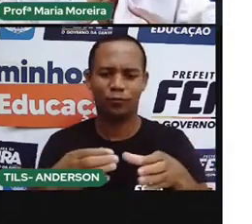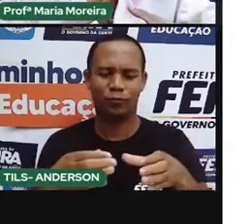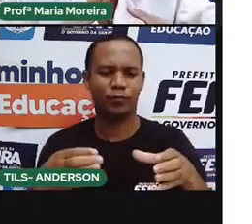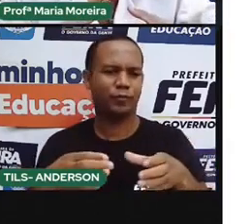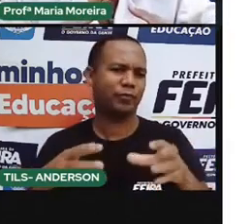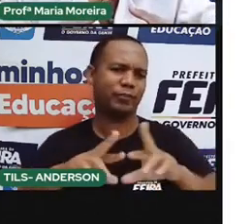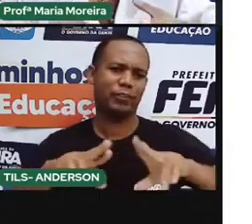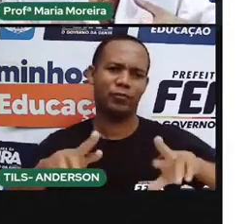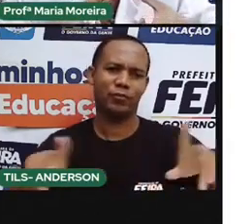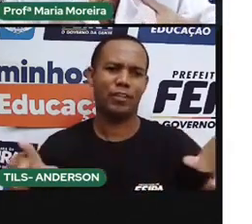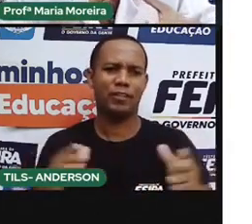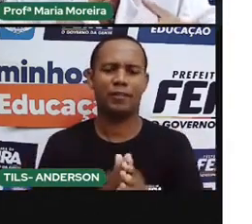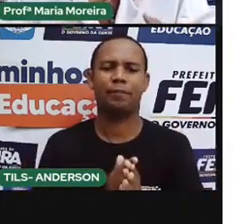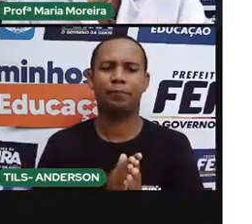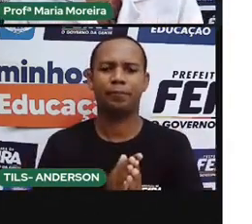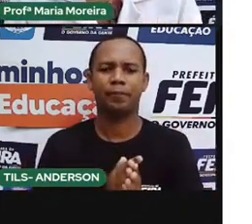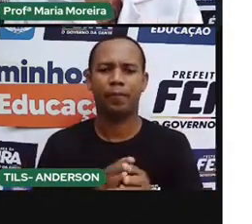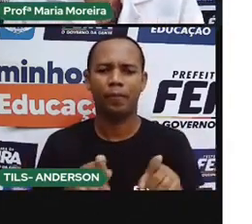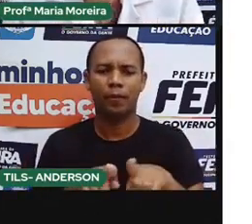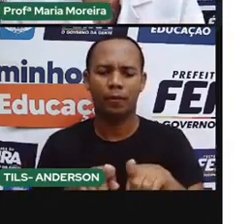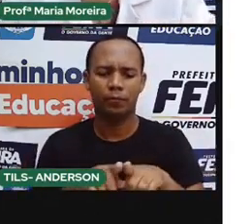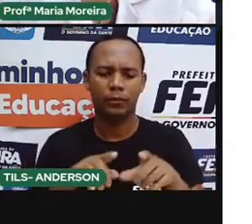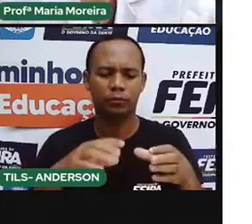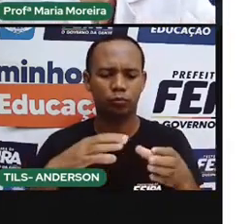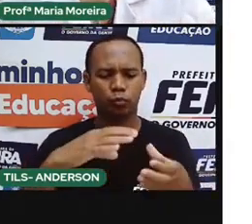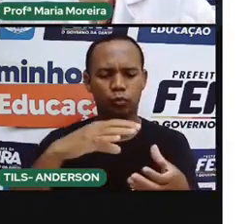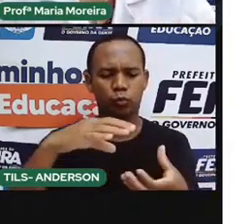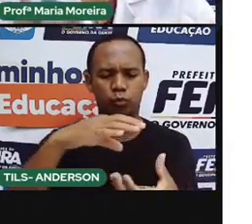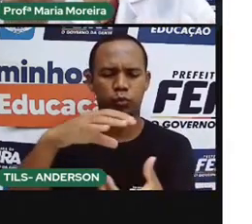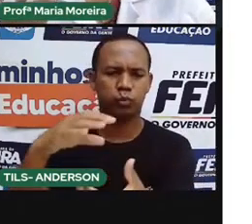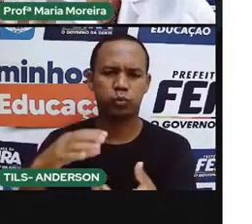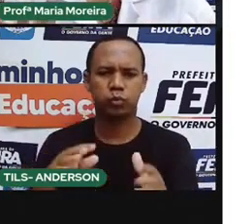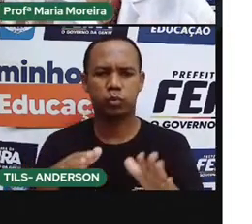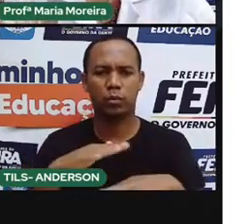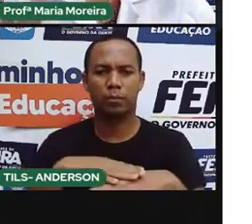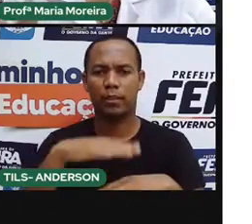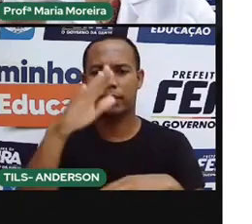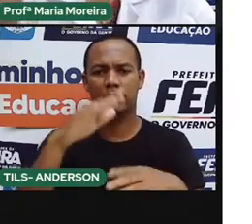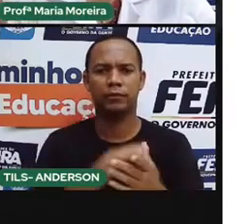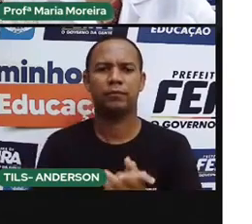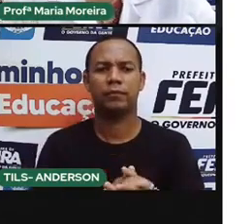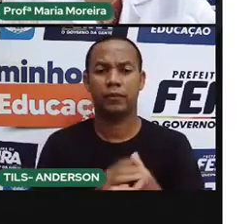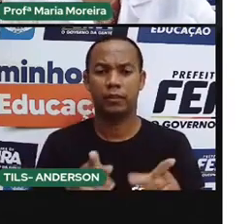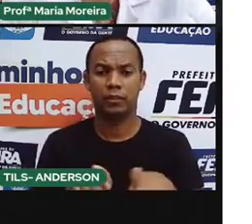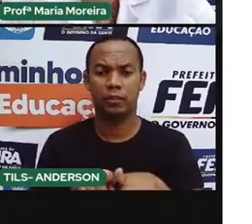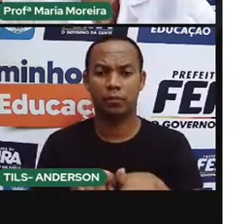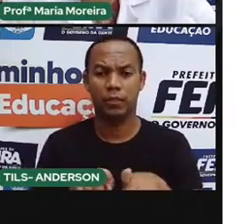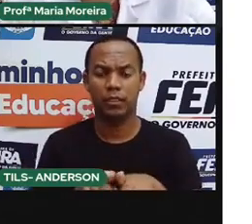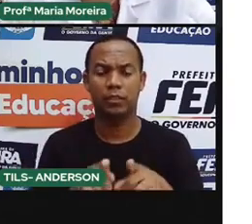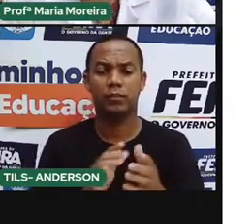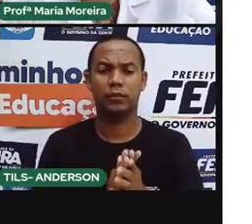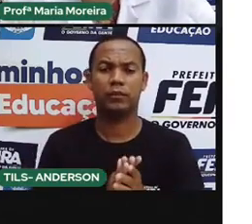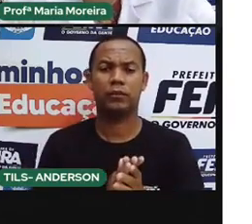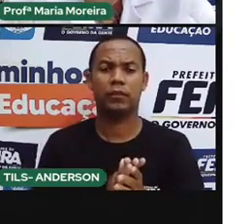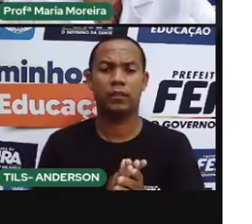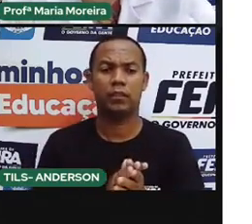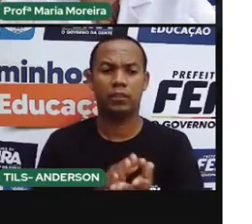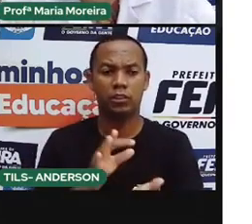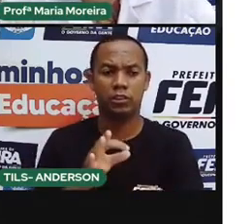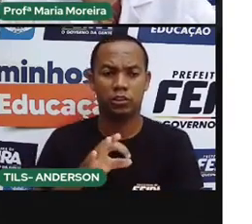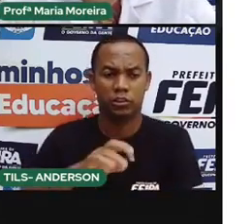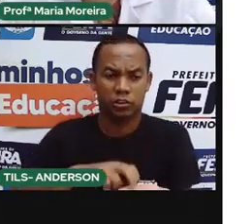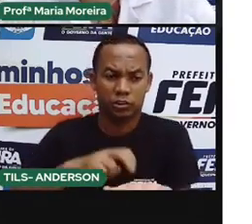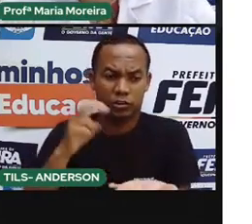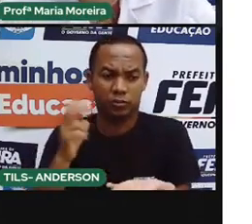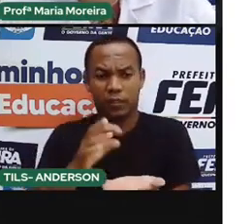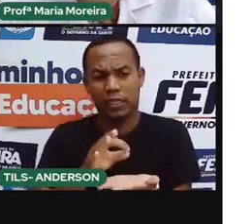tem uma circunferência maior. E essa é uma raiz também, é um tubérculo que a ia tomando café da manhã,